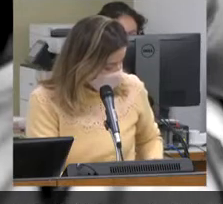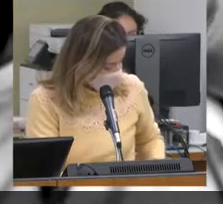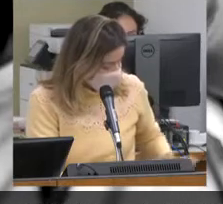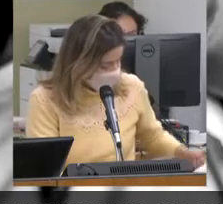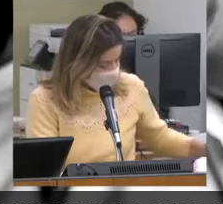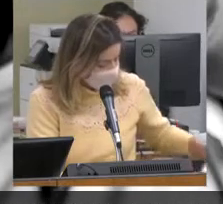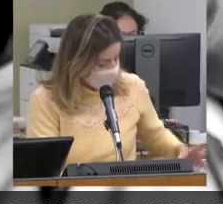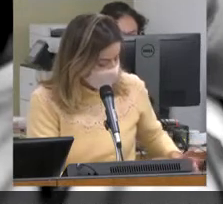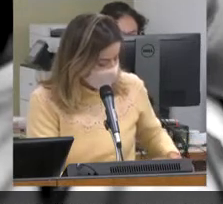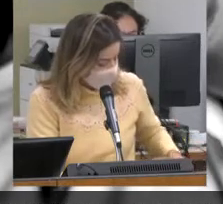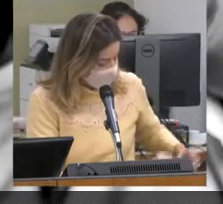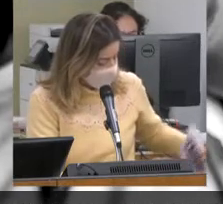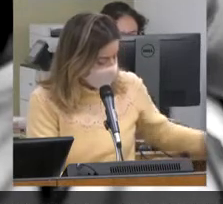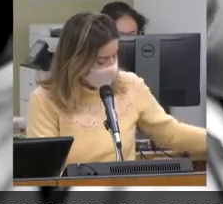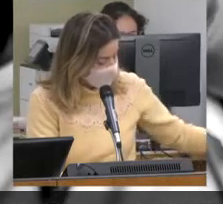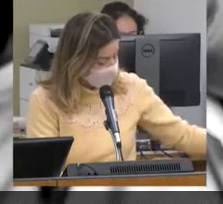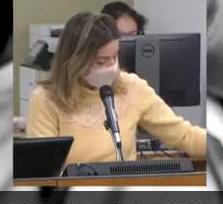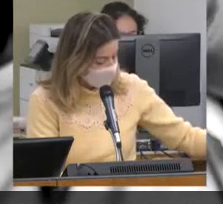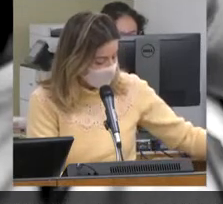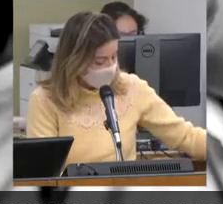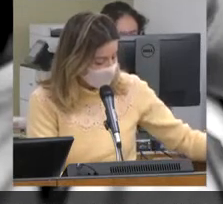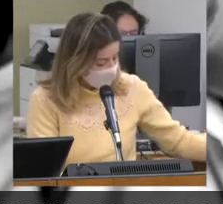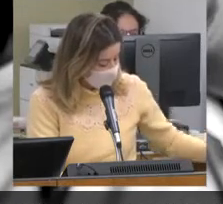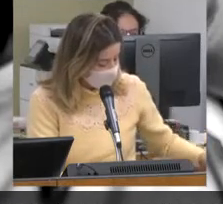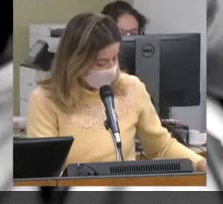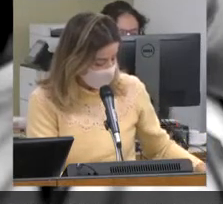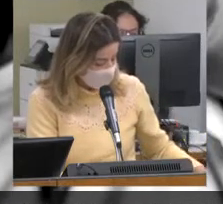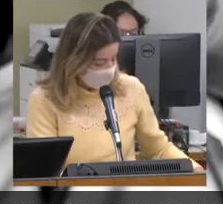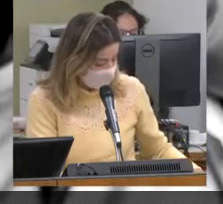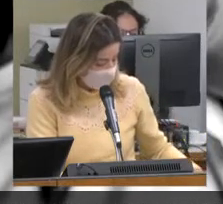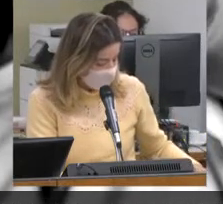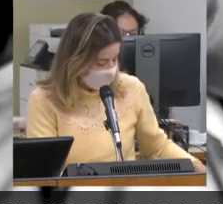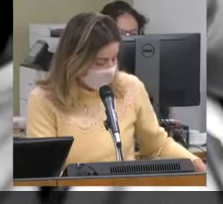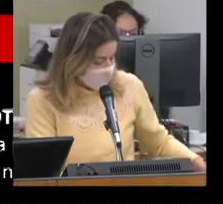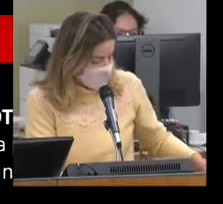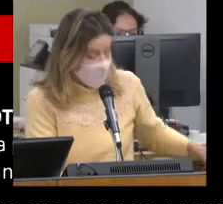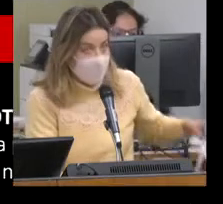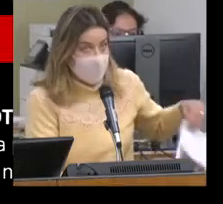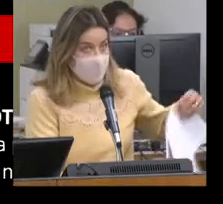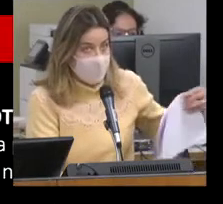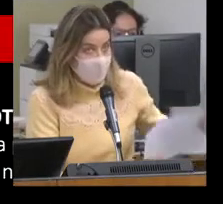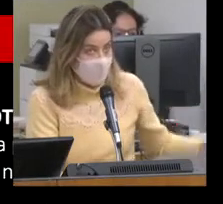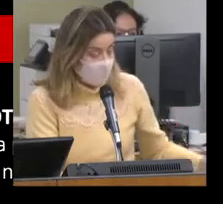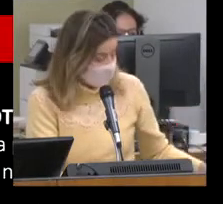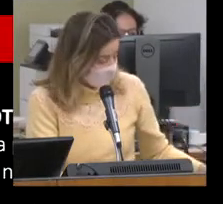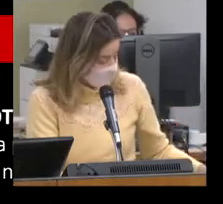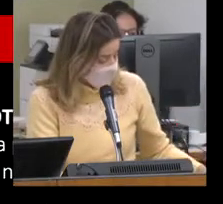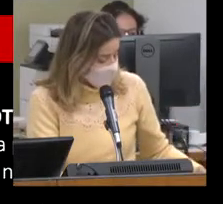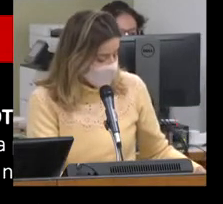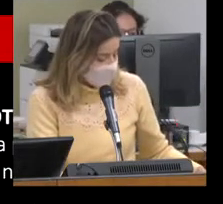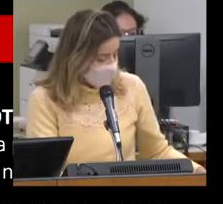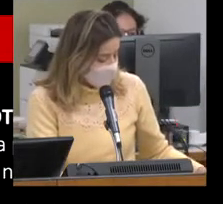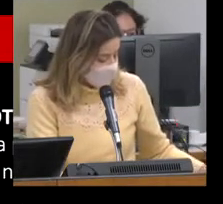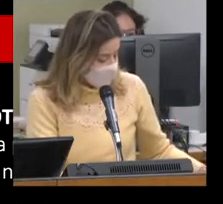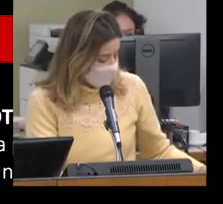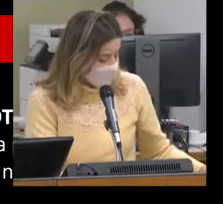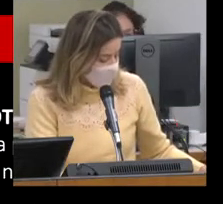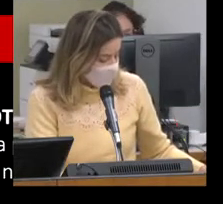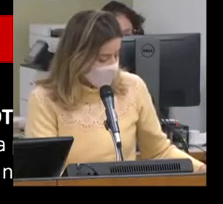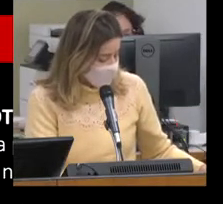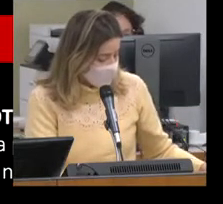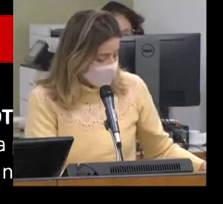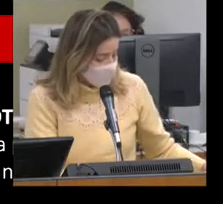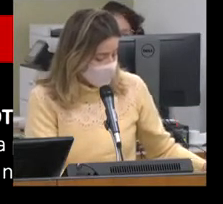extraídos do nosso registro de ocorrências. Próxima tela. De janeiro de